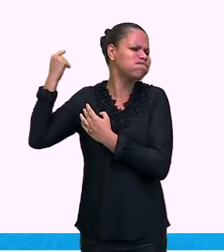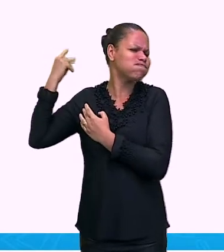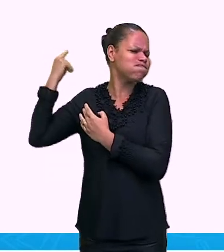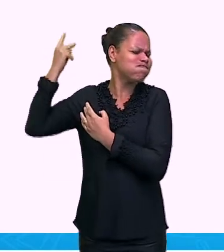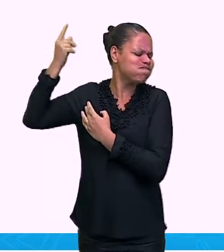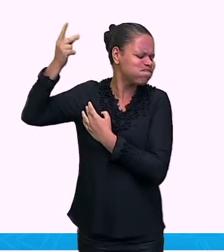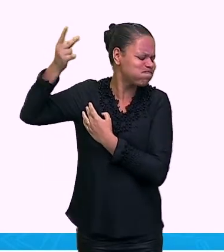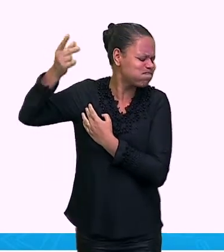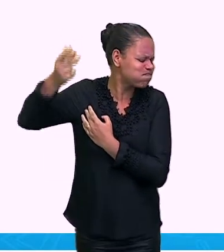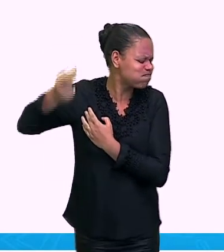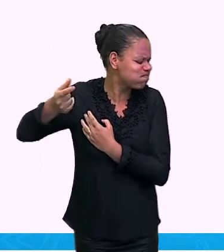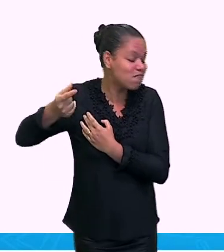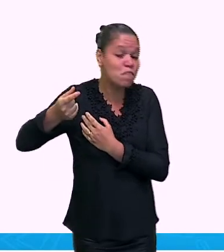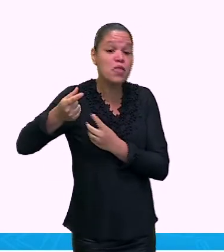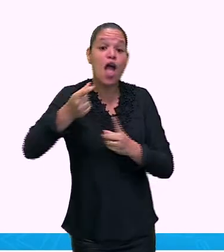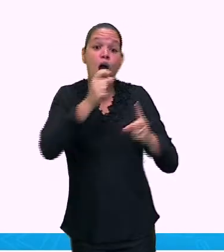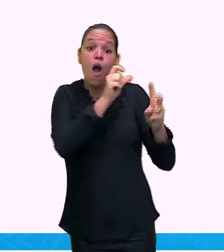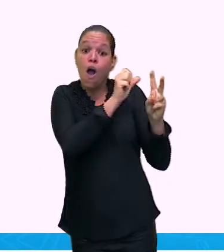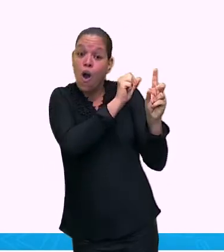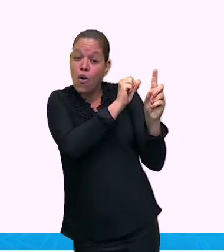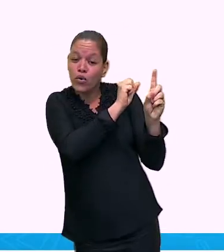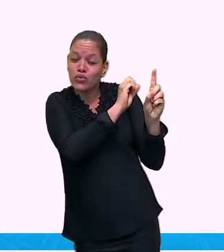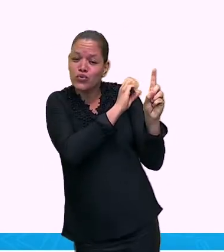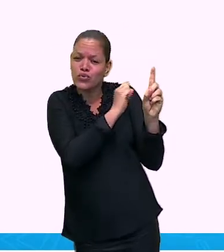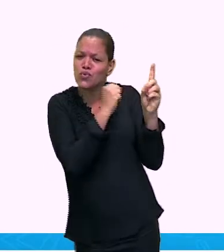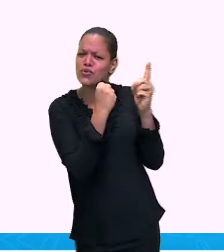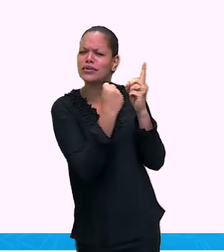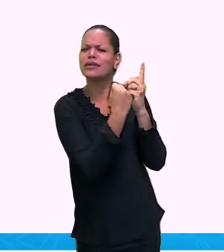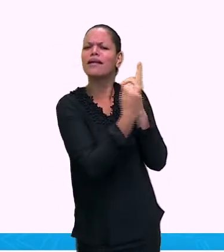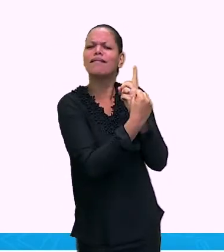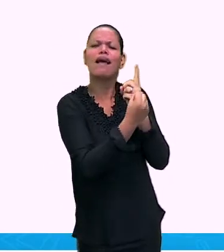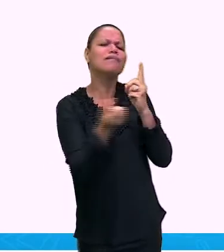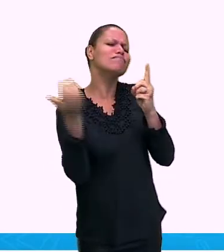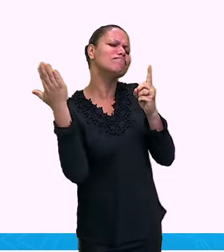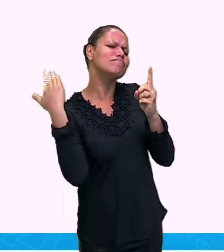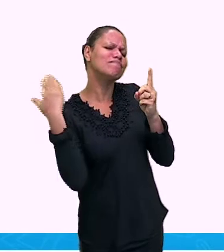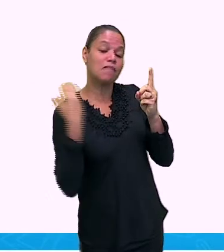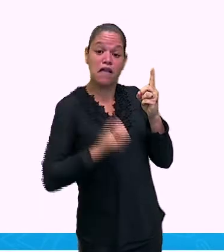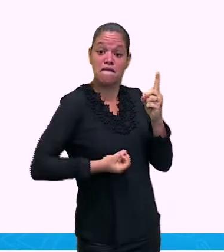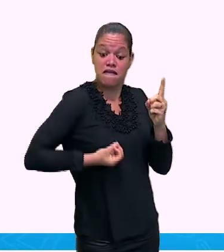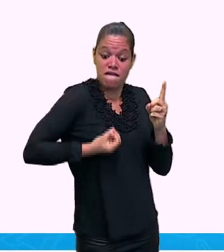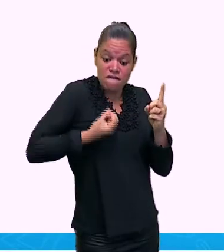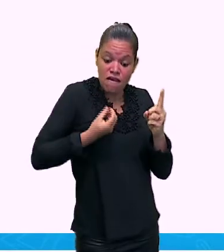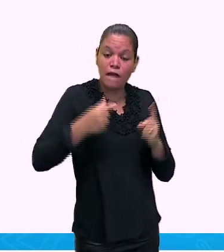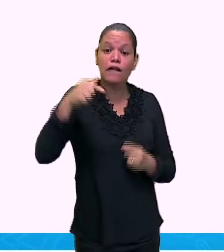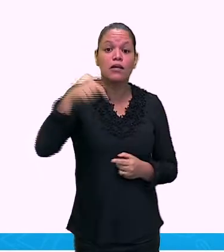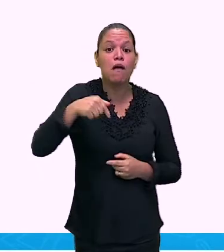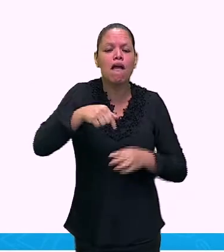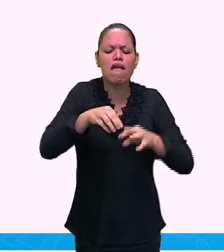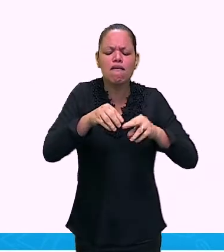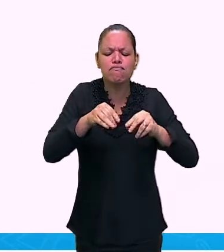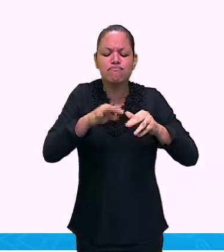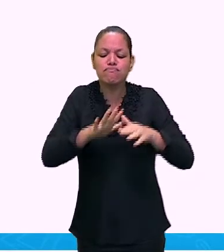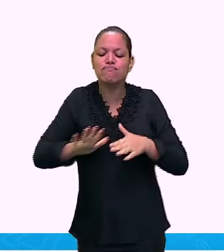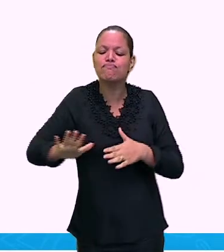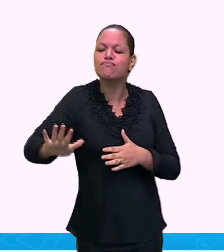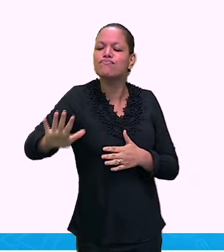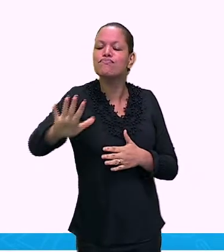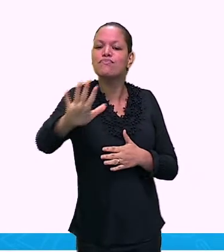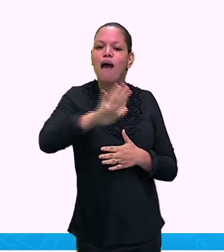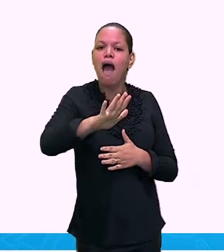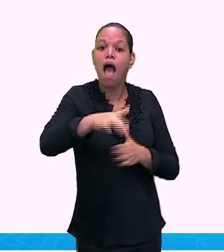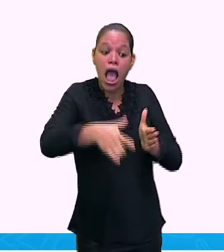as sociedades antepassadas que viveram no território brasileiro antes da